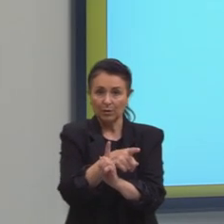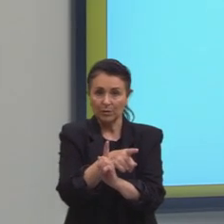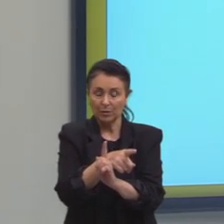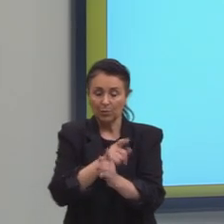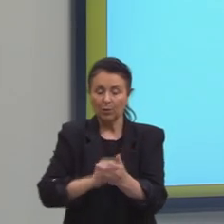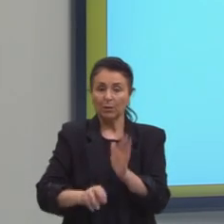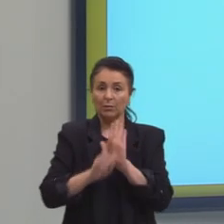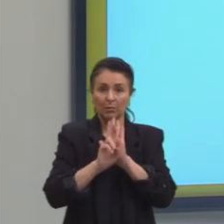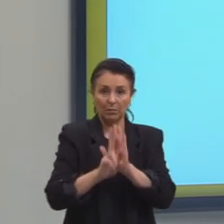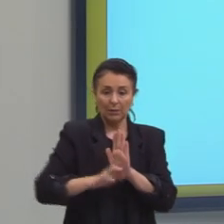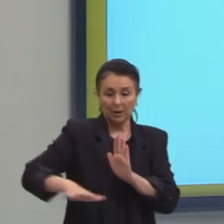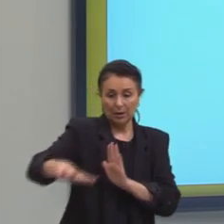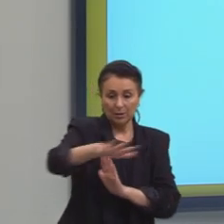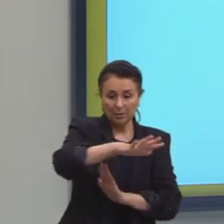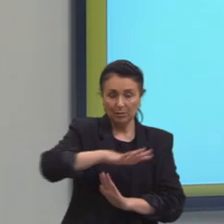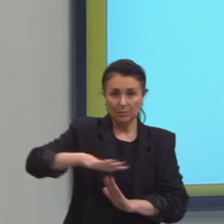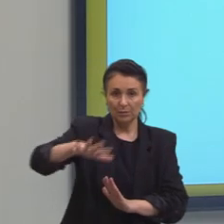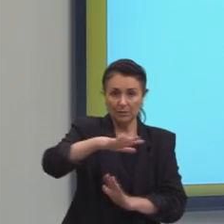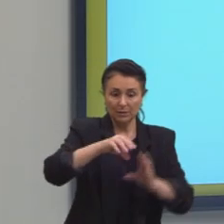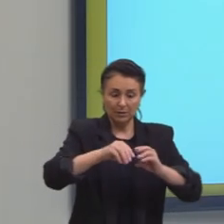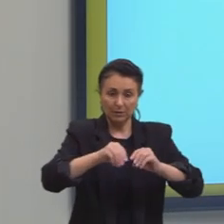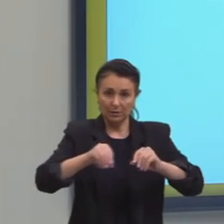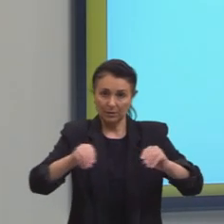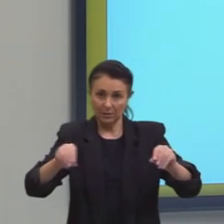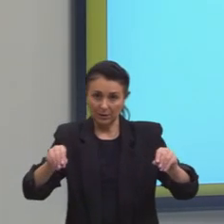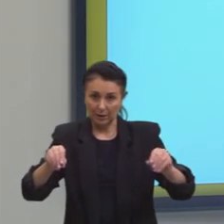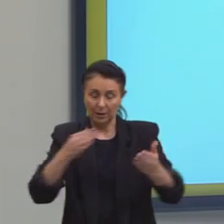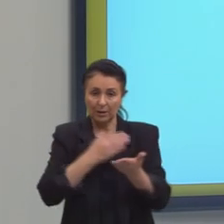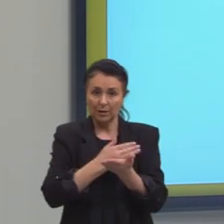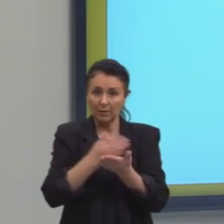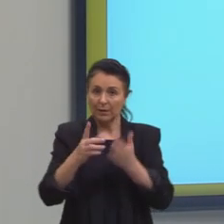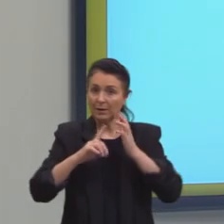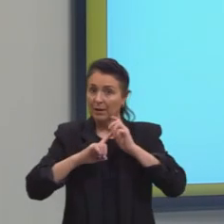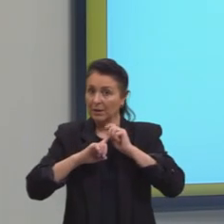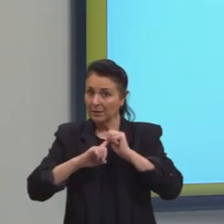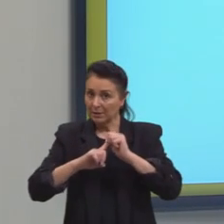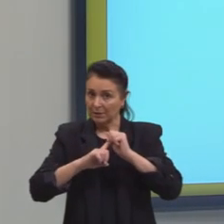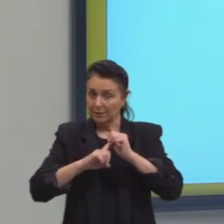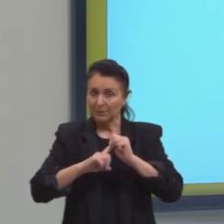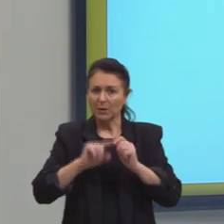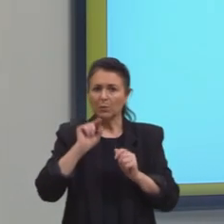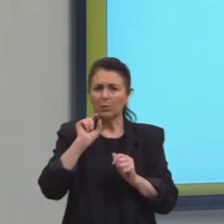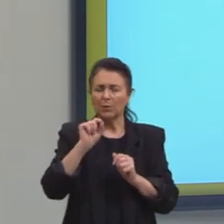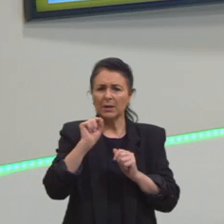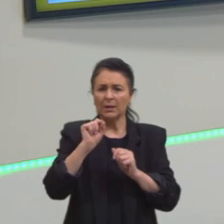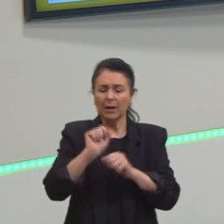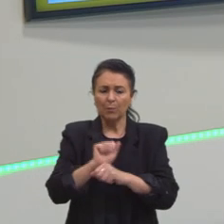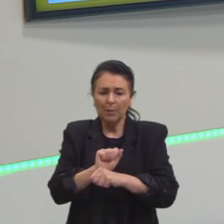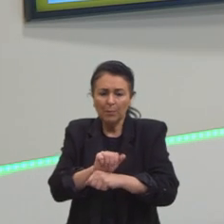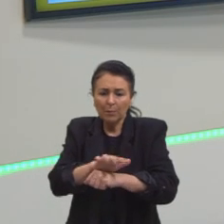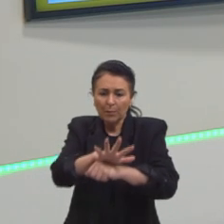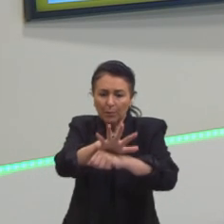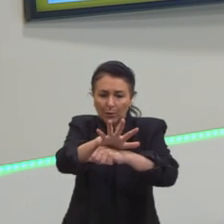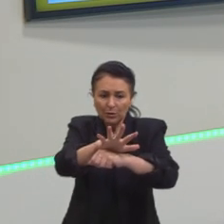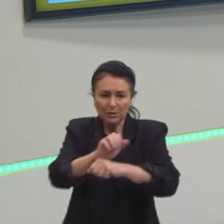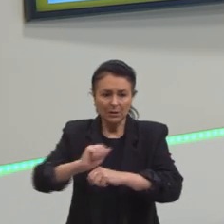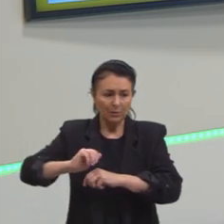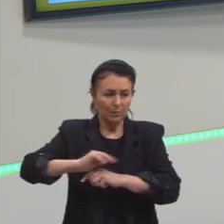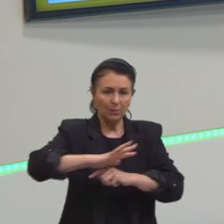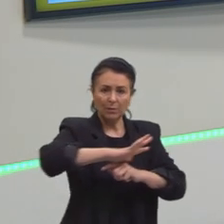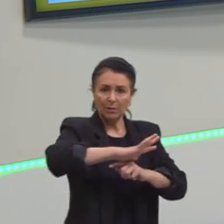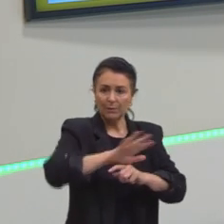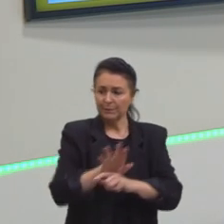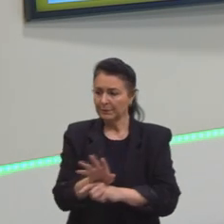superfície terrestre a seguir, começam as principais. Então, o que é, então, a projeção cartográfica? Existe um